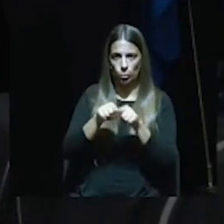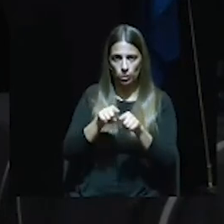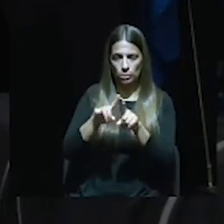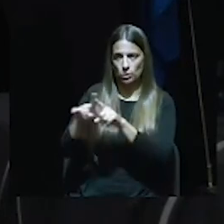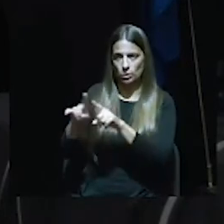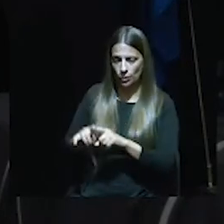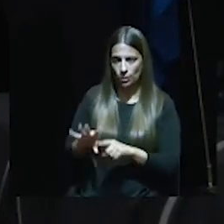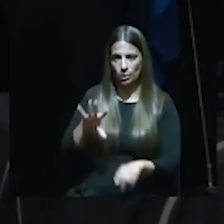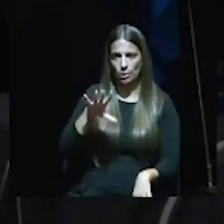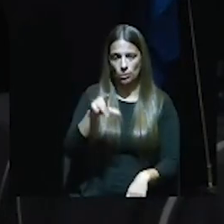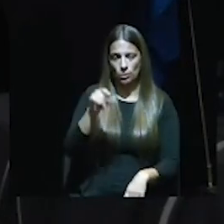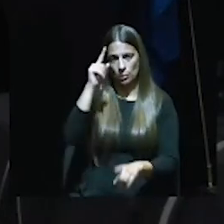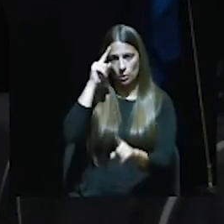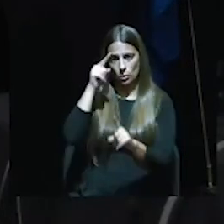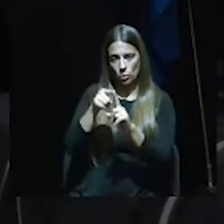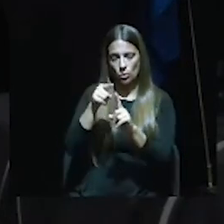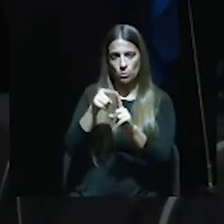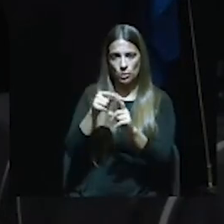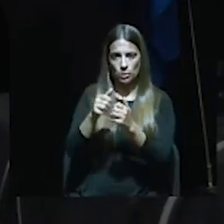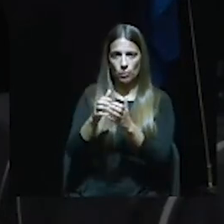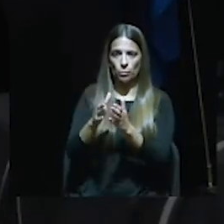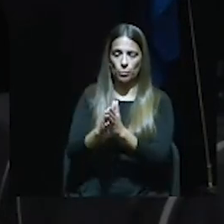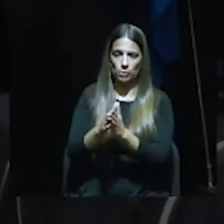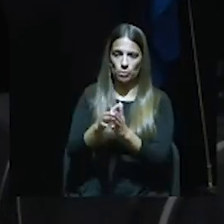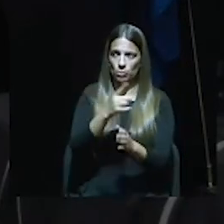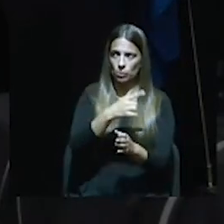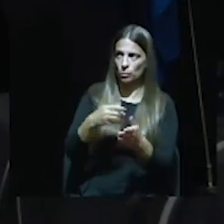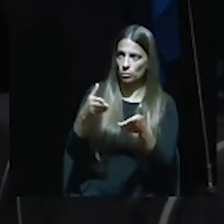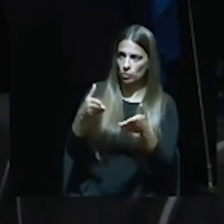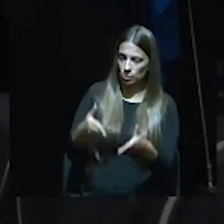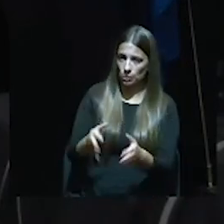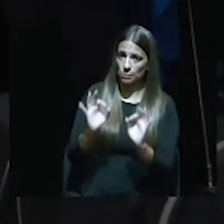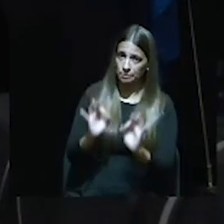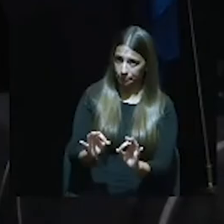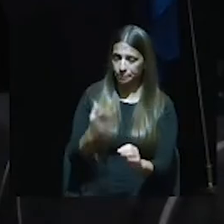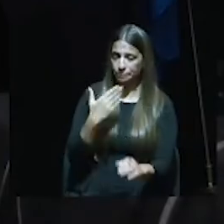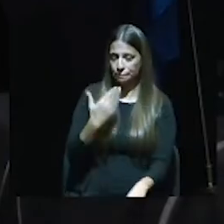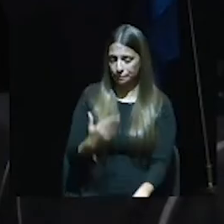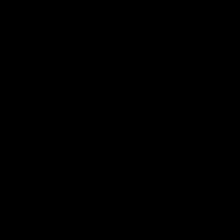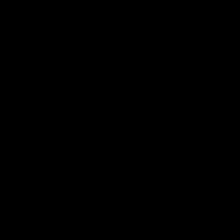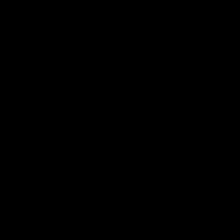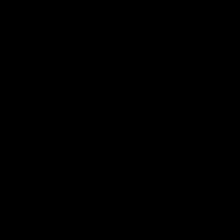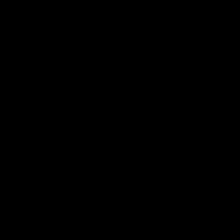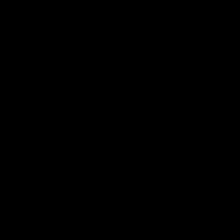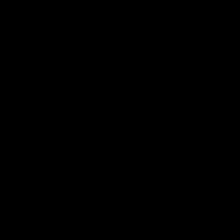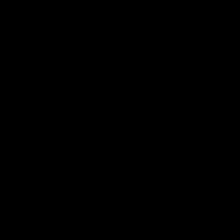Lisboa e pela ambição que temos de ter para fazer tudo aquilo que precisamos de facto de fazer. Obrigada.